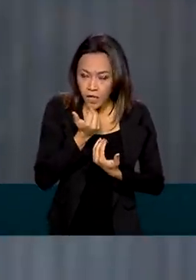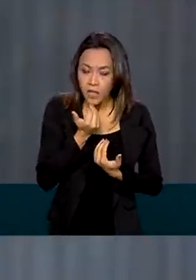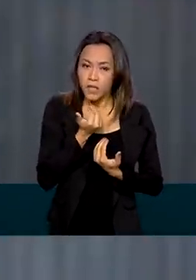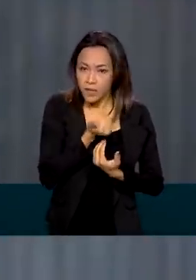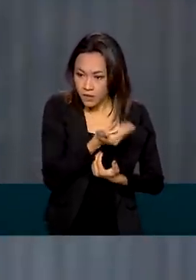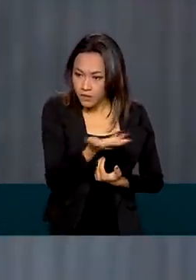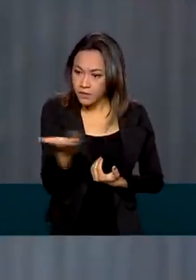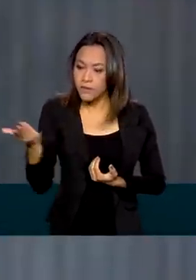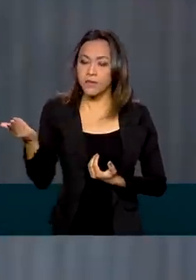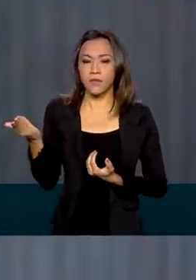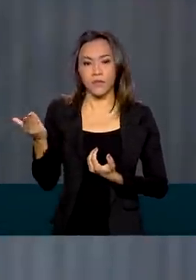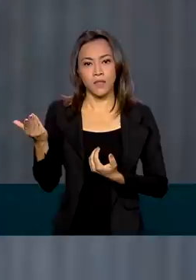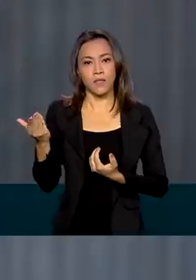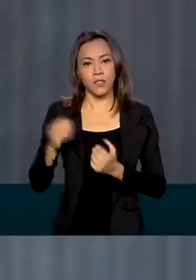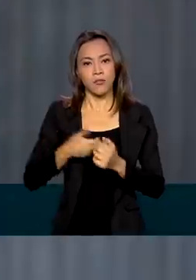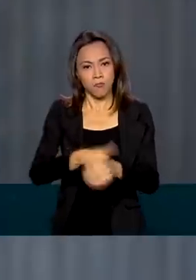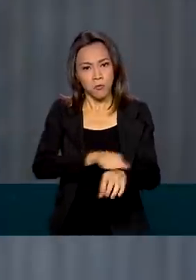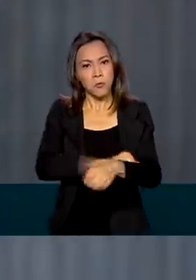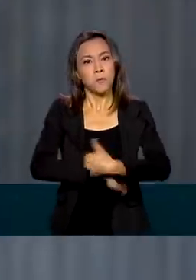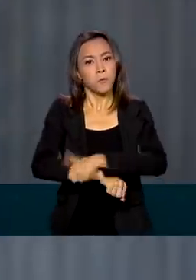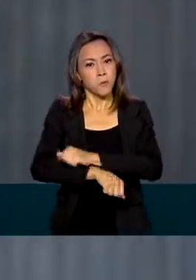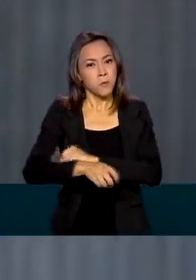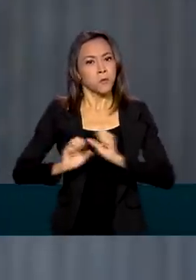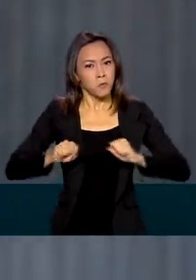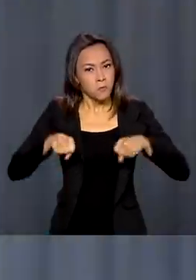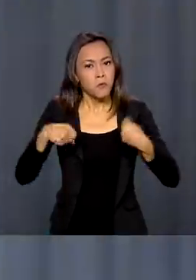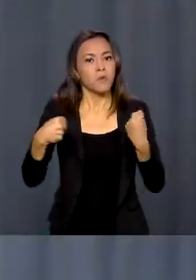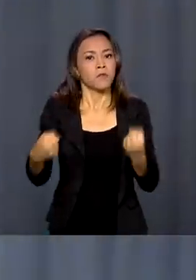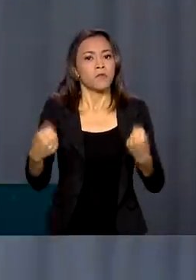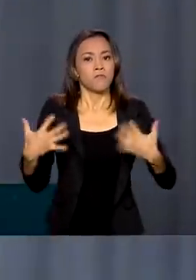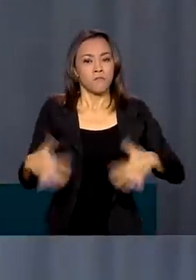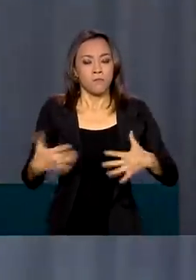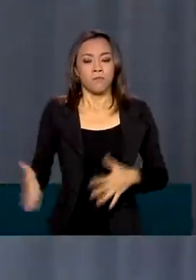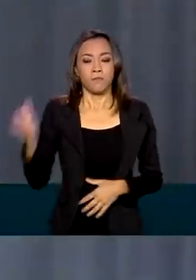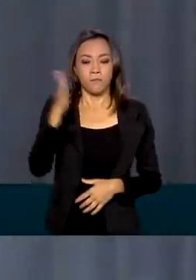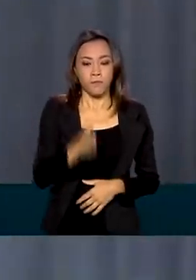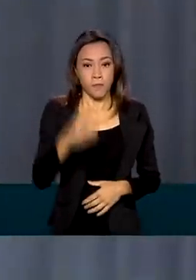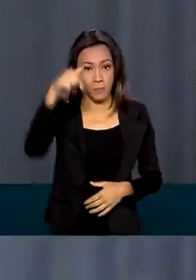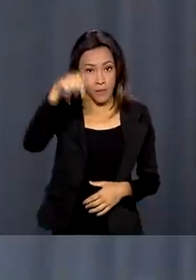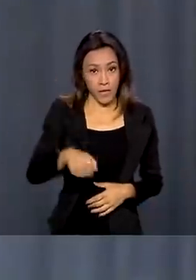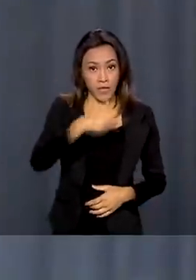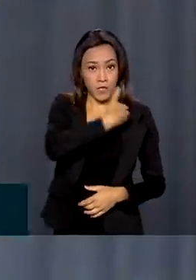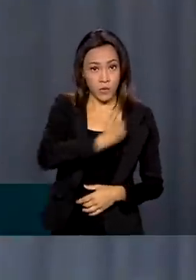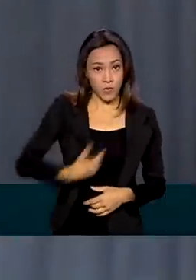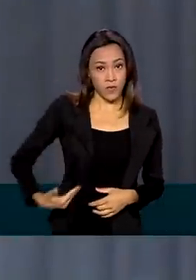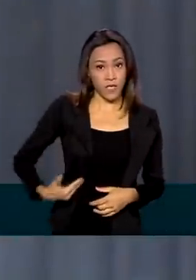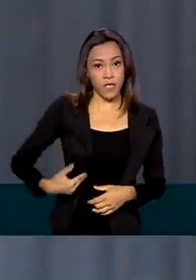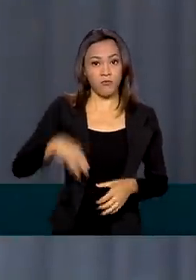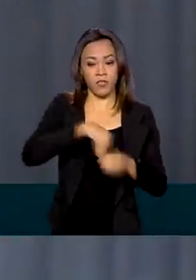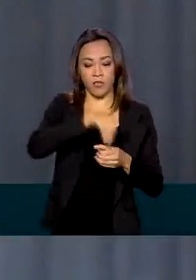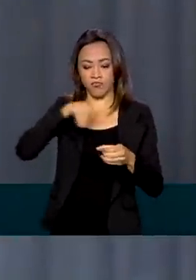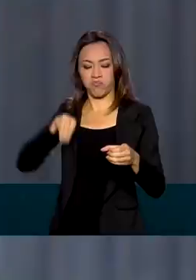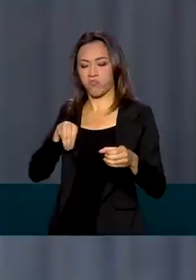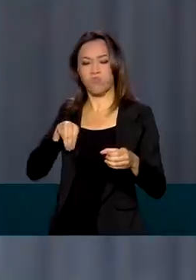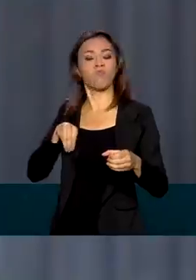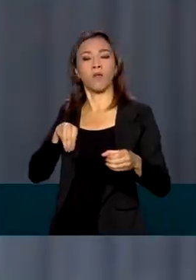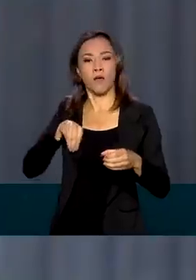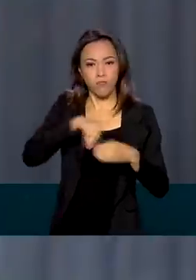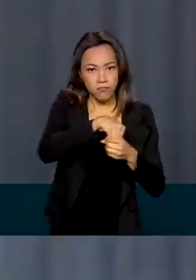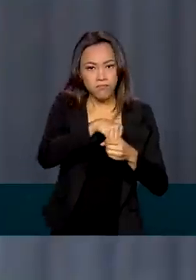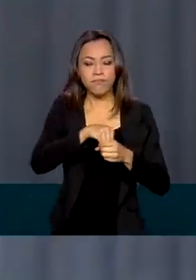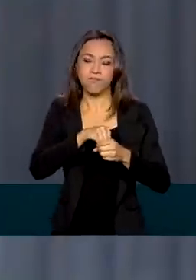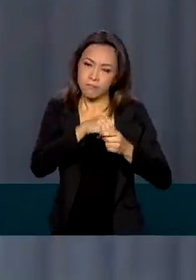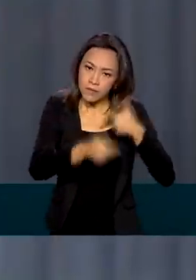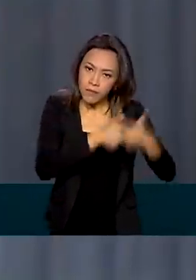os esforços são muito significativos. Este governo não tem se furtado em trabalhar para